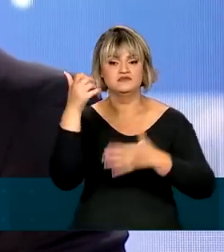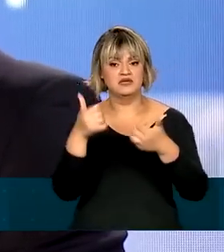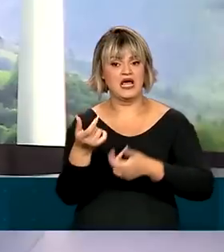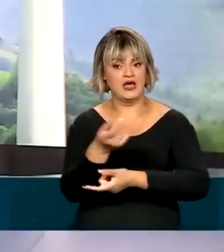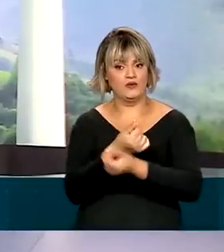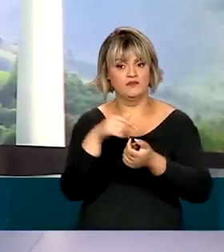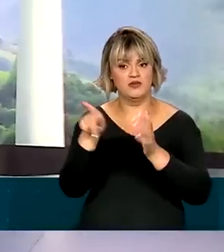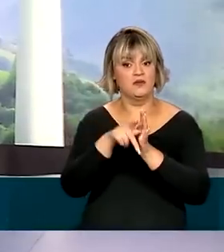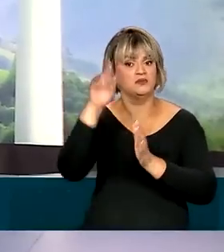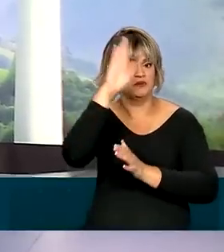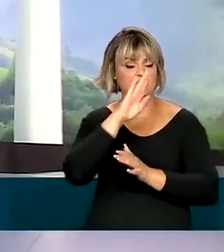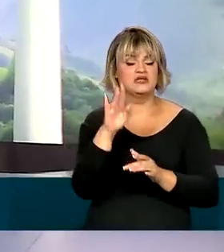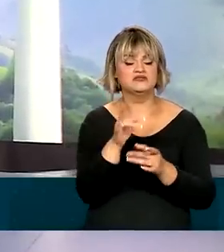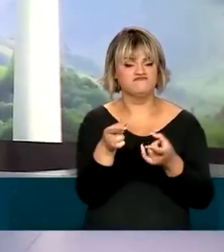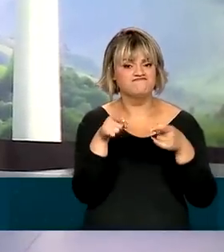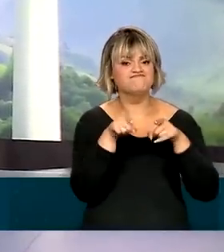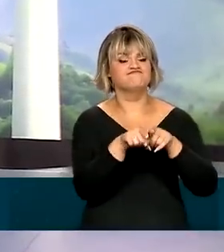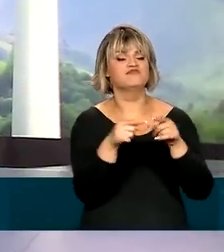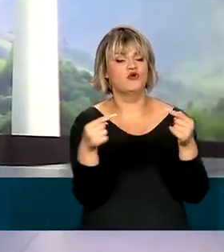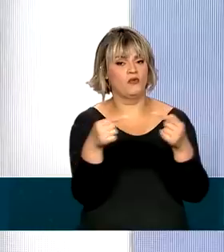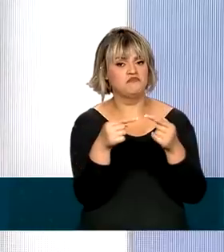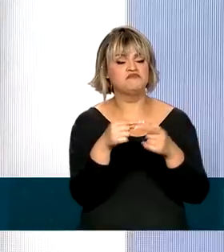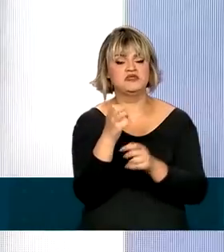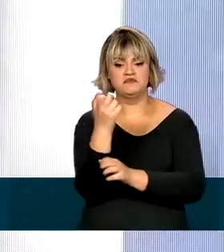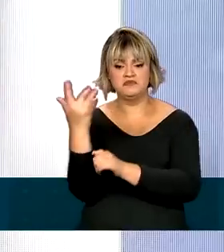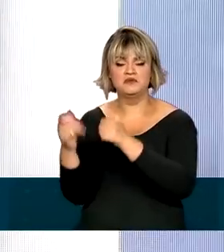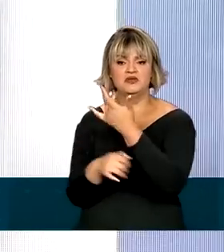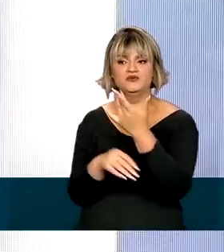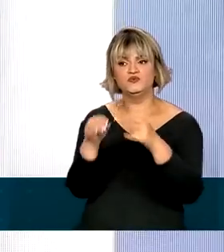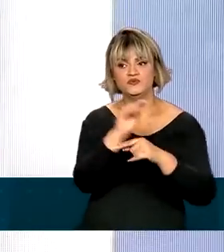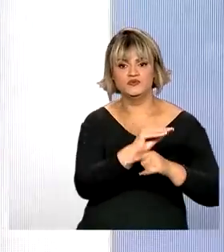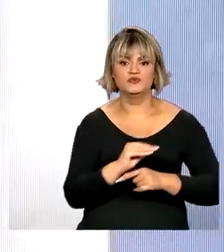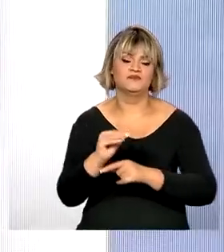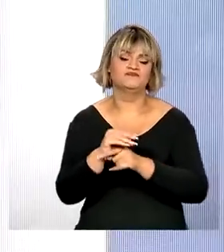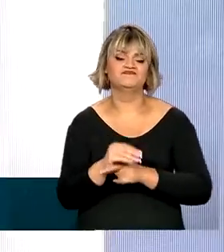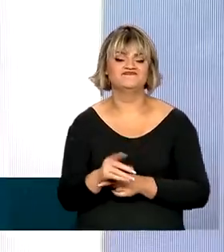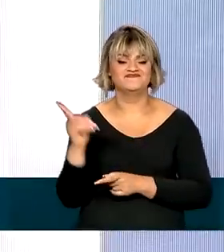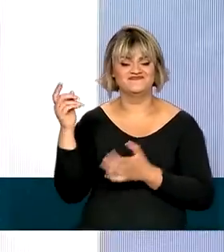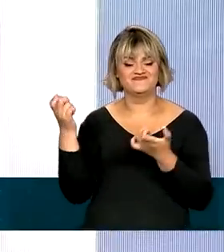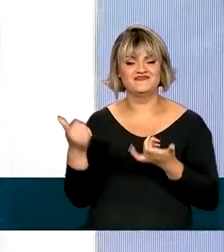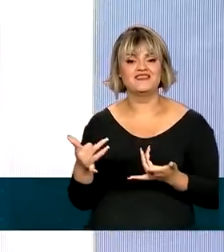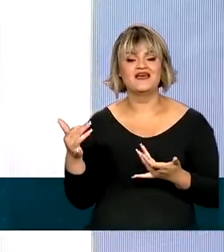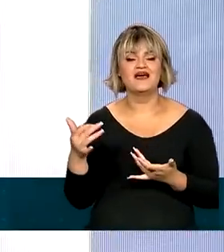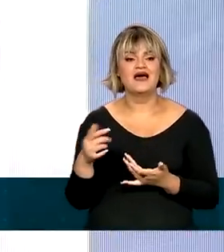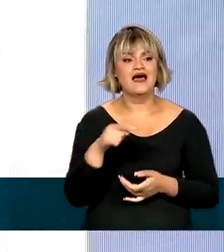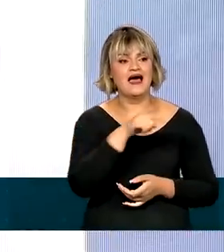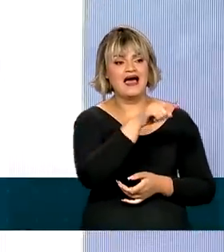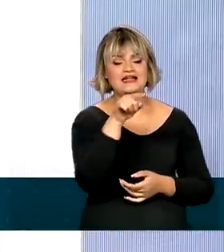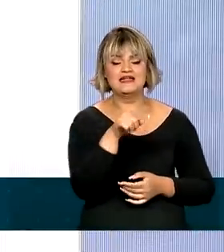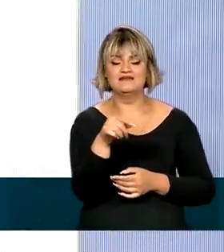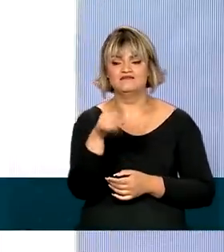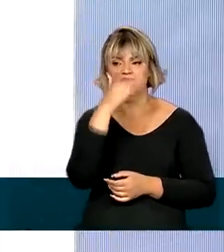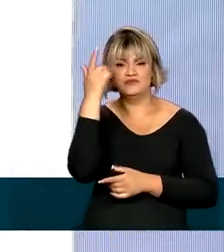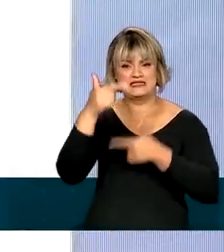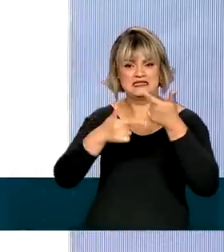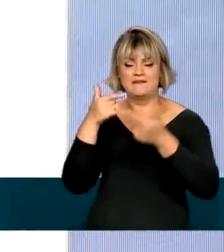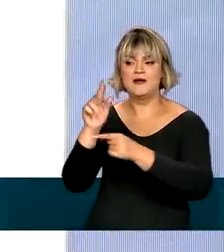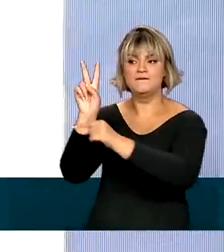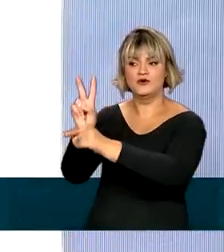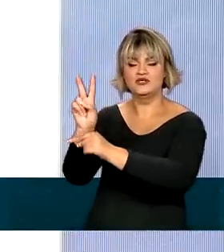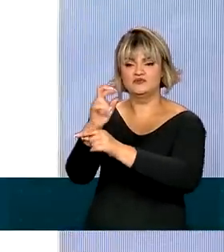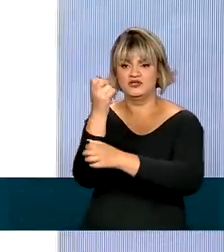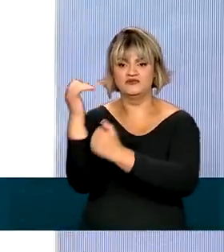brasileira está alinhada com o meio ambiente. Nós, então, damos todos aqueles que protegem um incentivo econômico ainda maior para que se